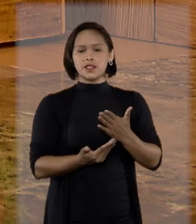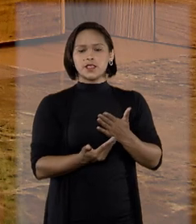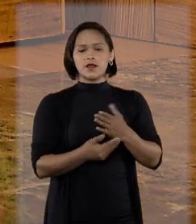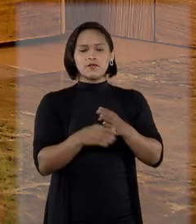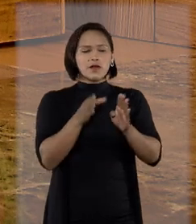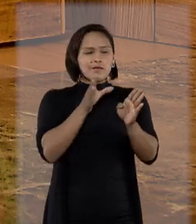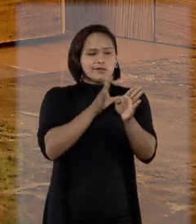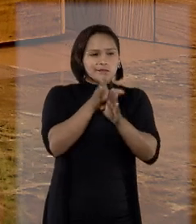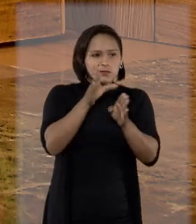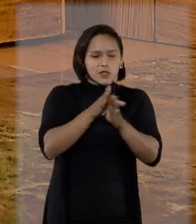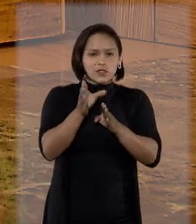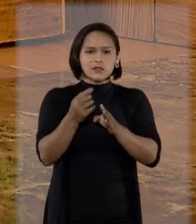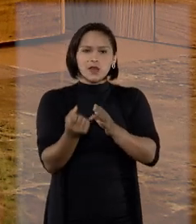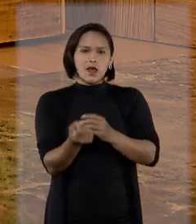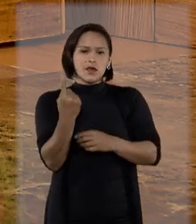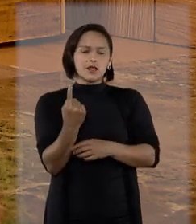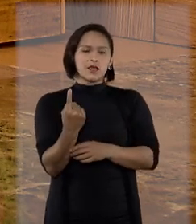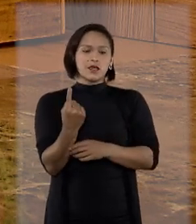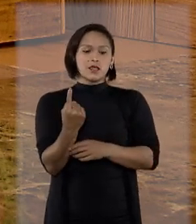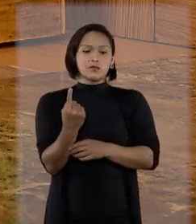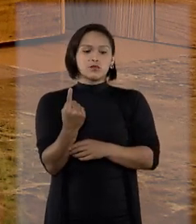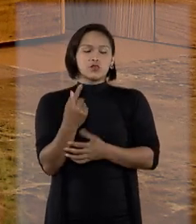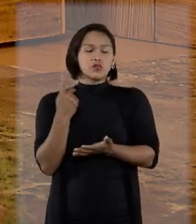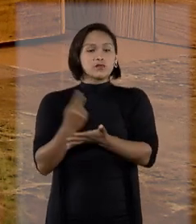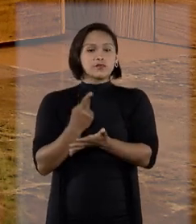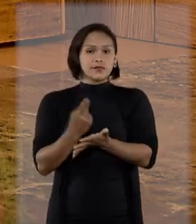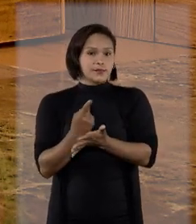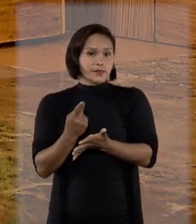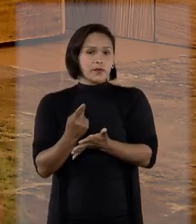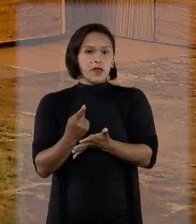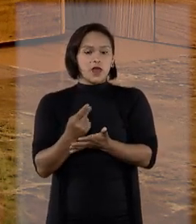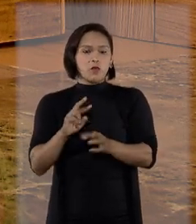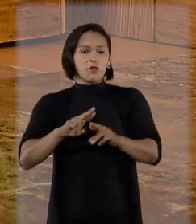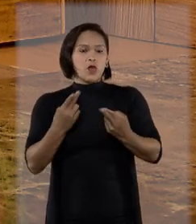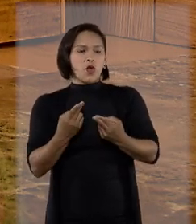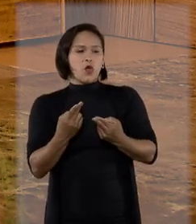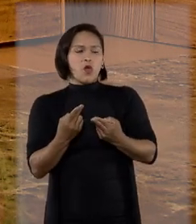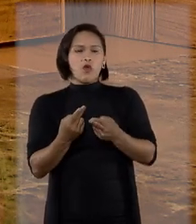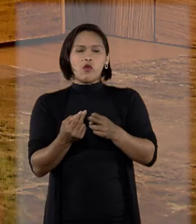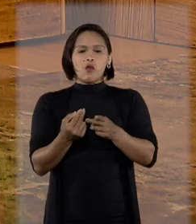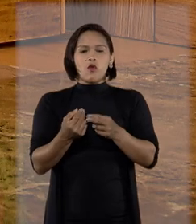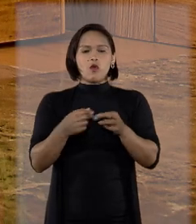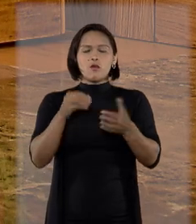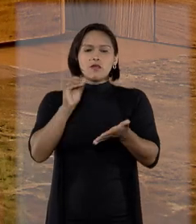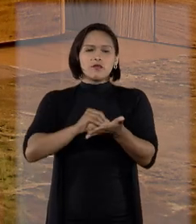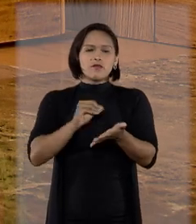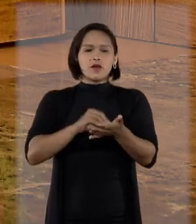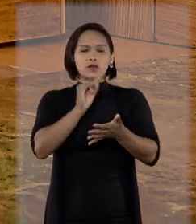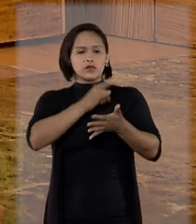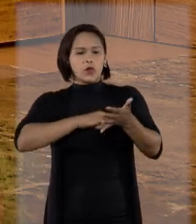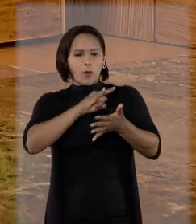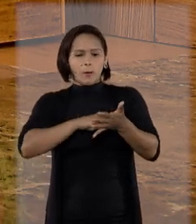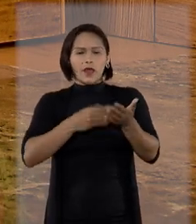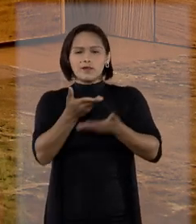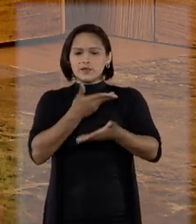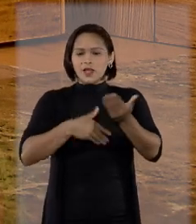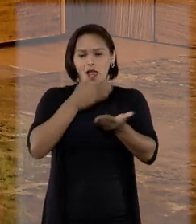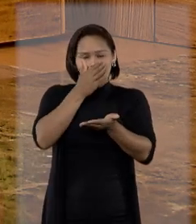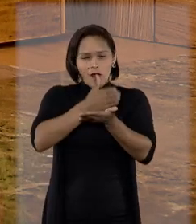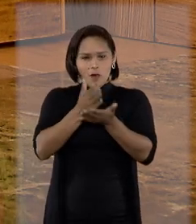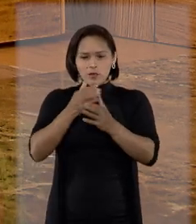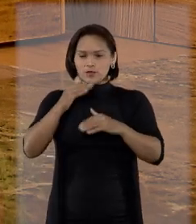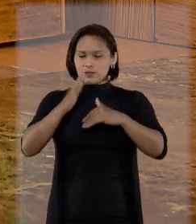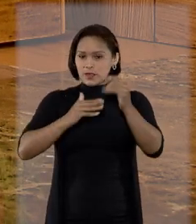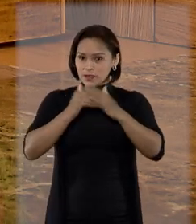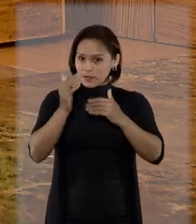motivada por uma imprudência ou alguma imperícia, algo relacionado à prestação